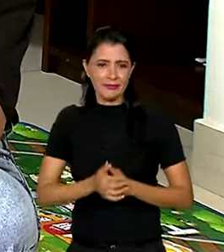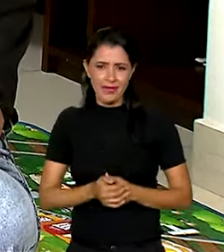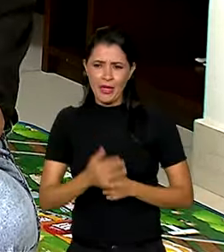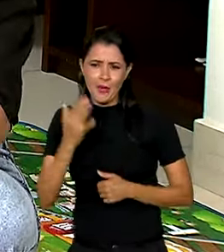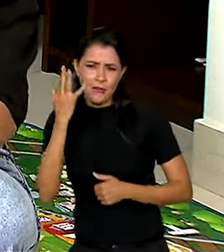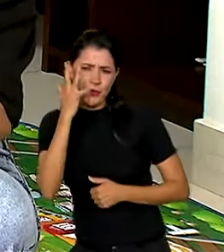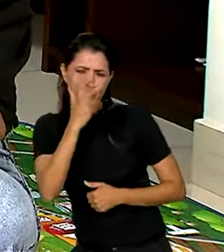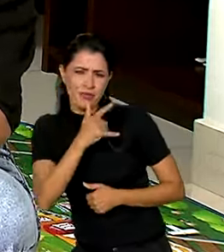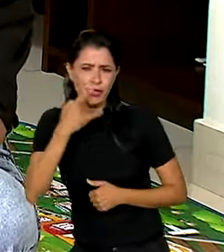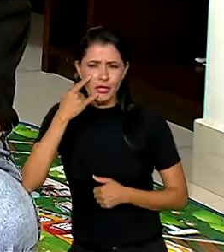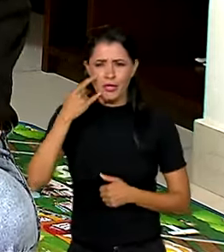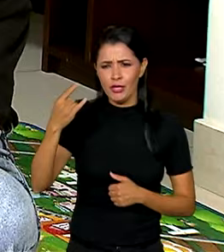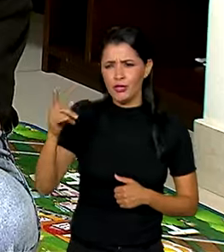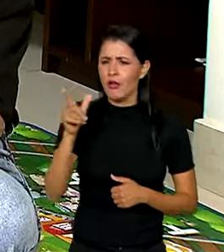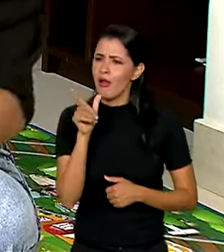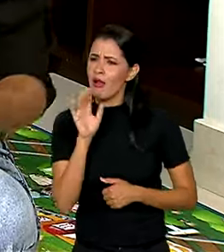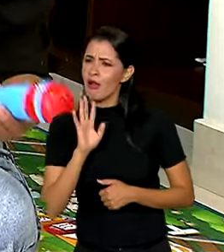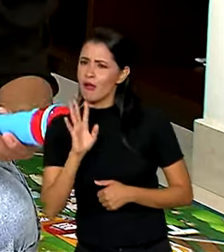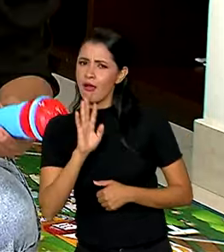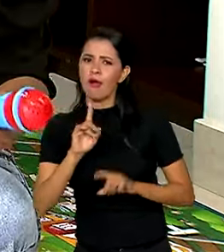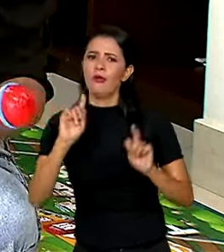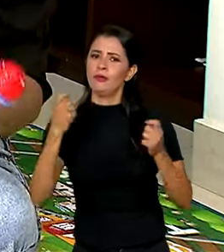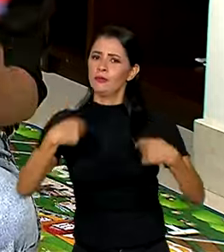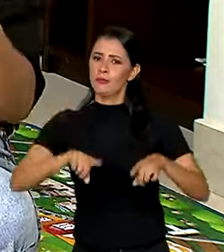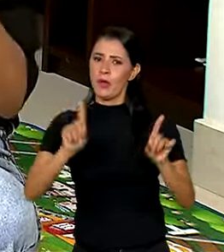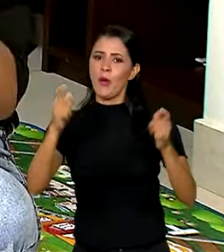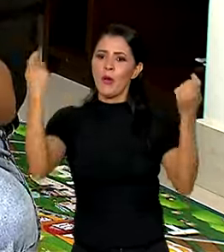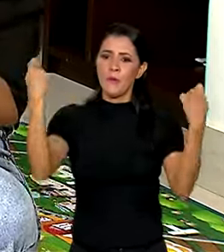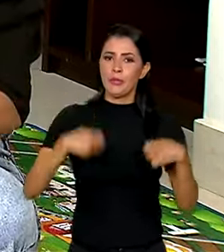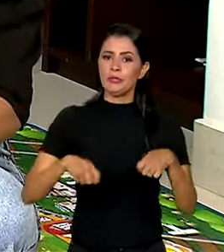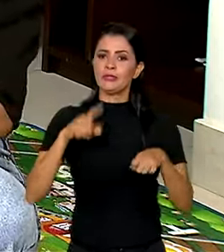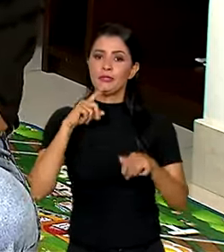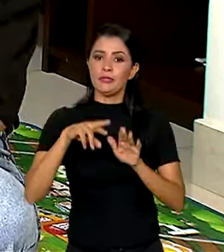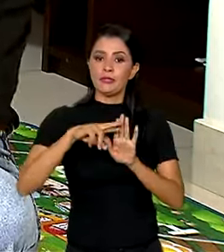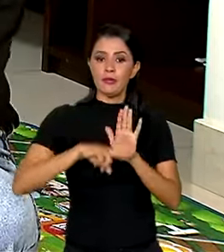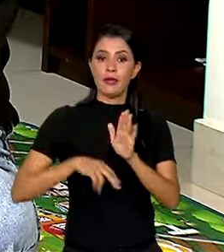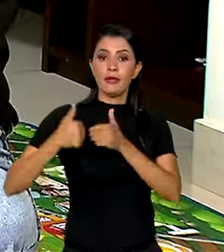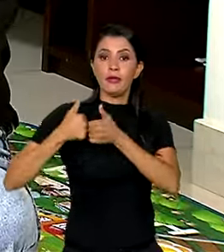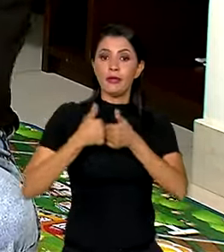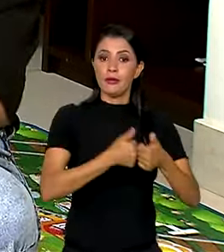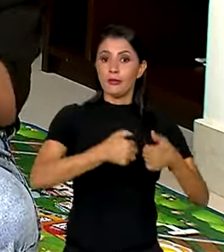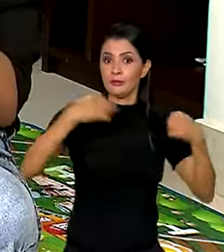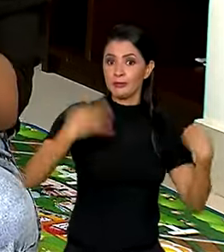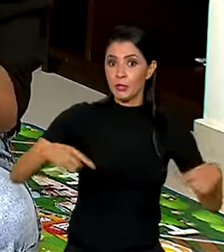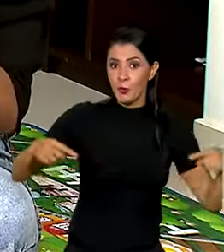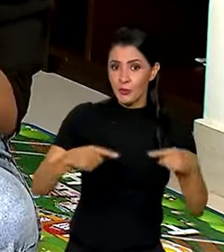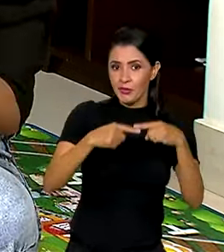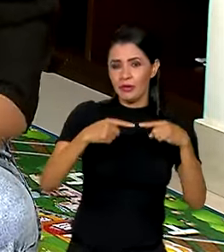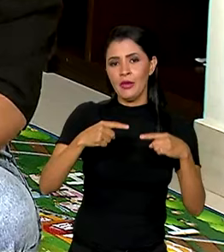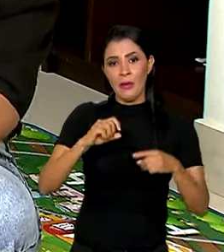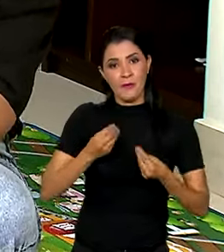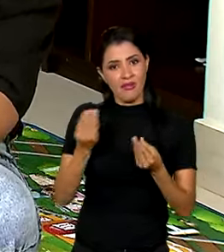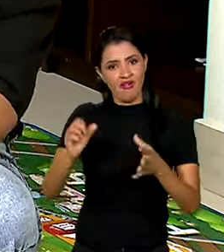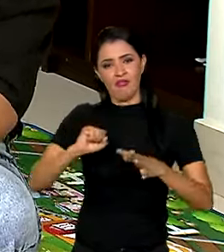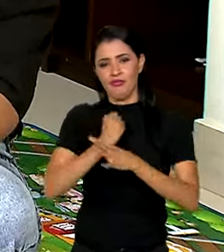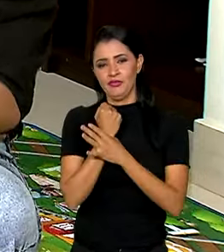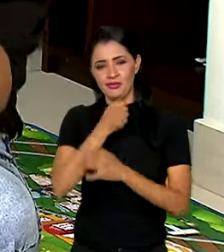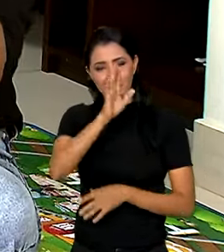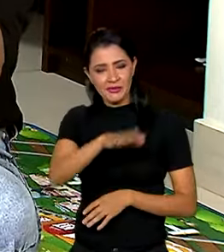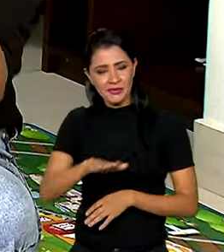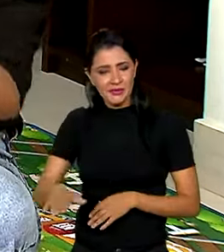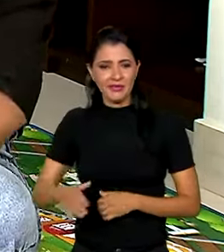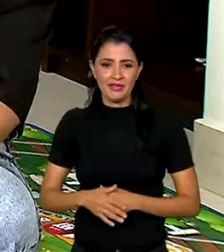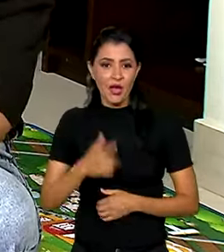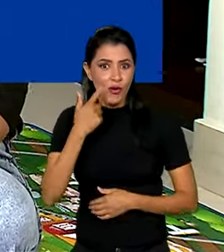bonito, atraente, interessante. É preciso que eles sigam algumas regras para garantir segurança às crianças.